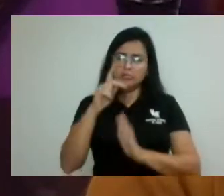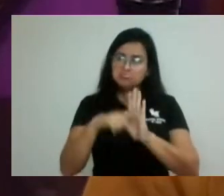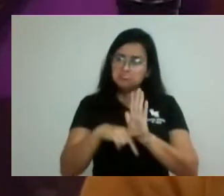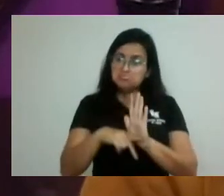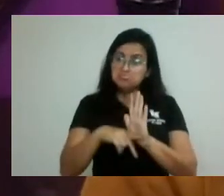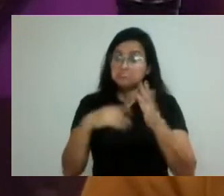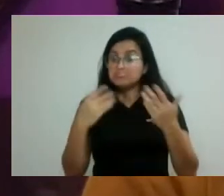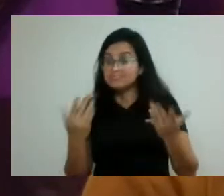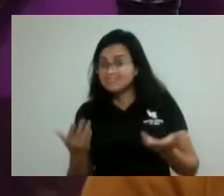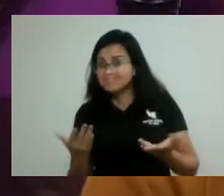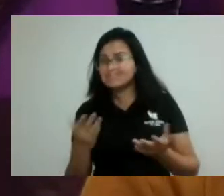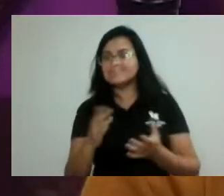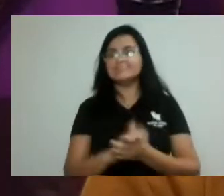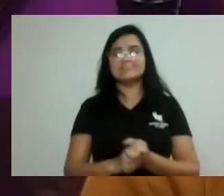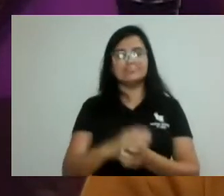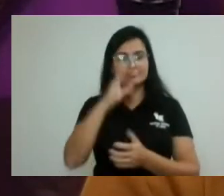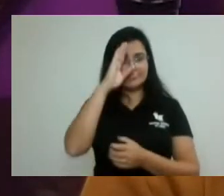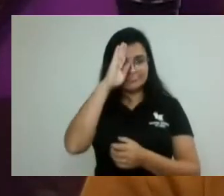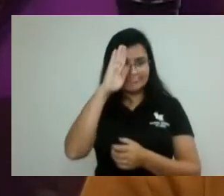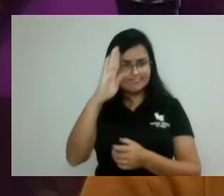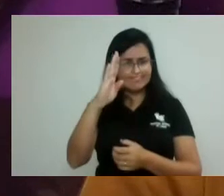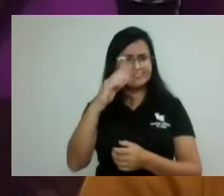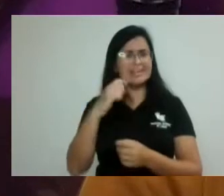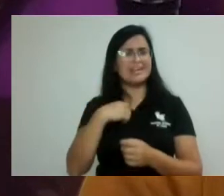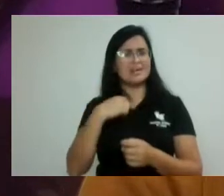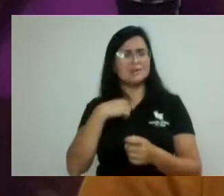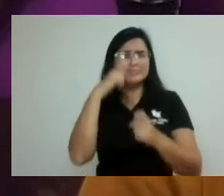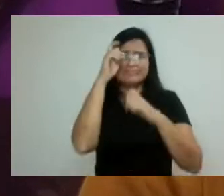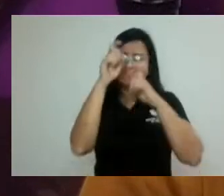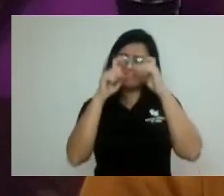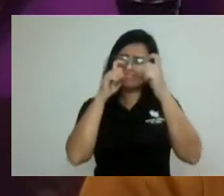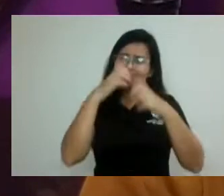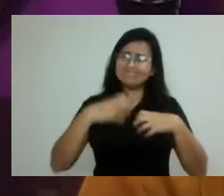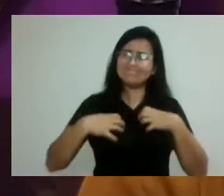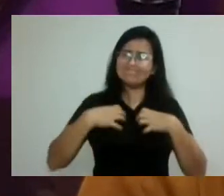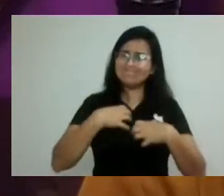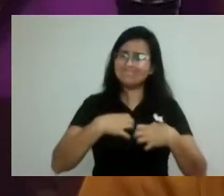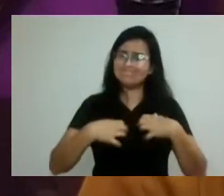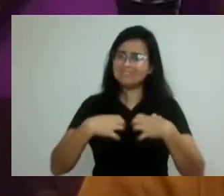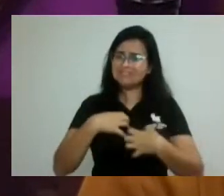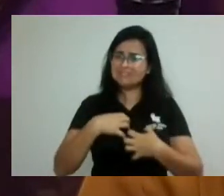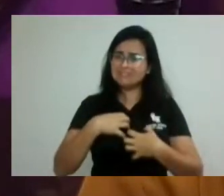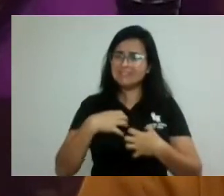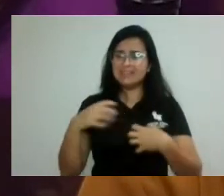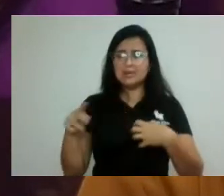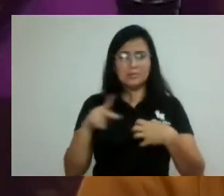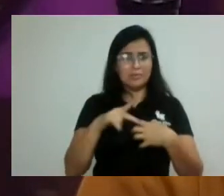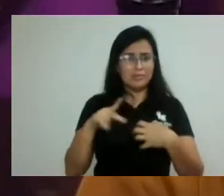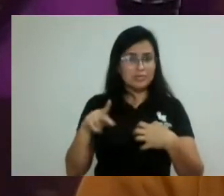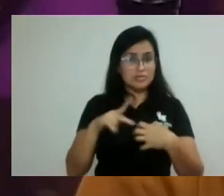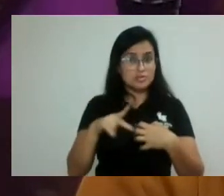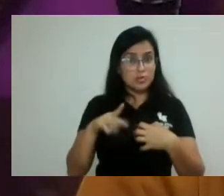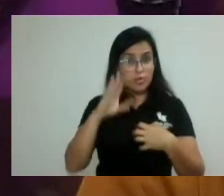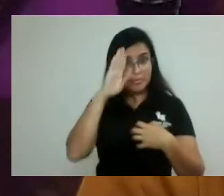Principalmente, eu fico aqui preocupada com os professores da rede privada, sabe, presidente, que já são, peço